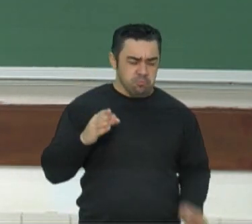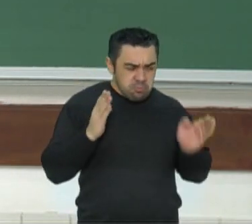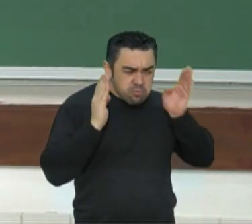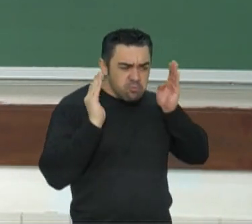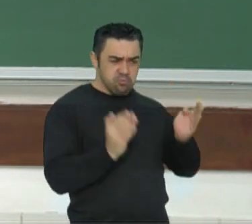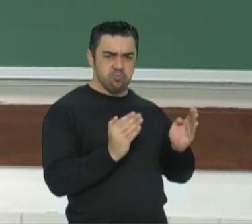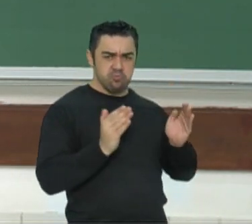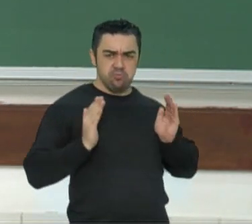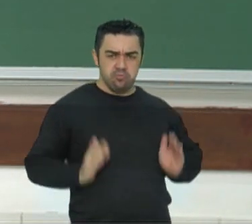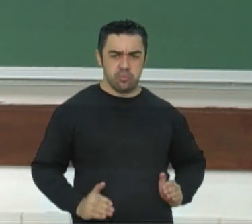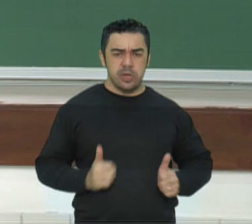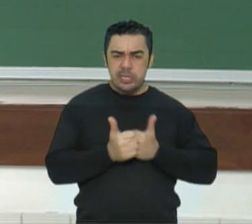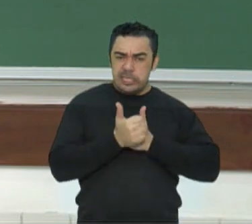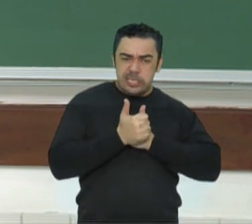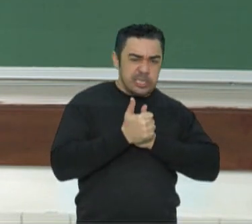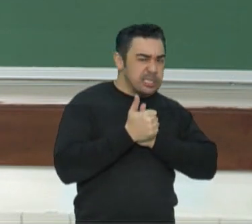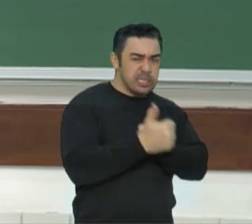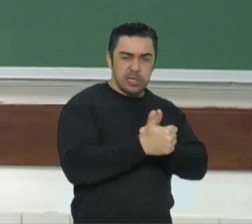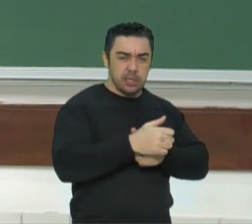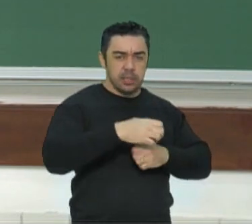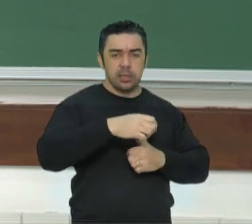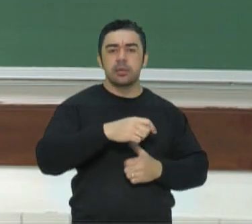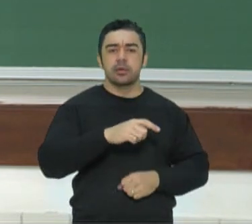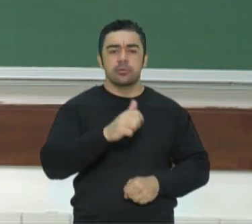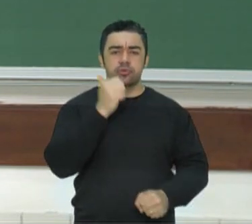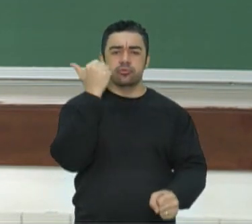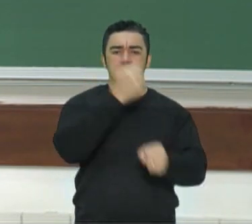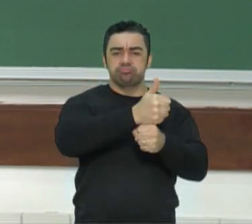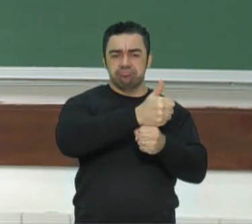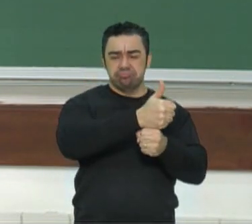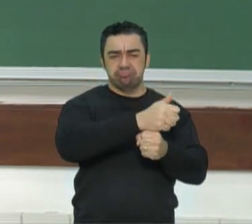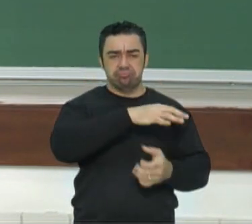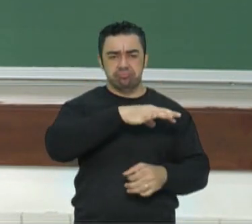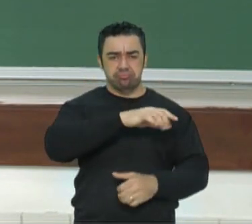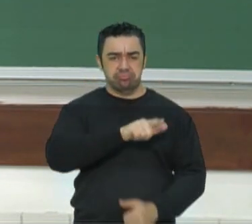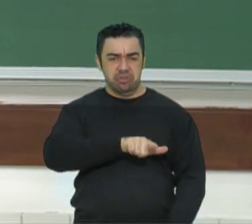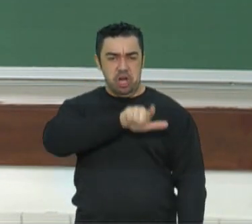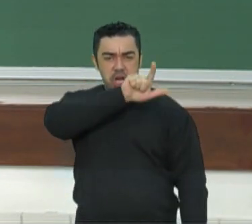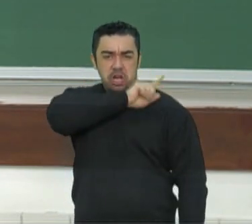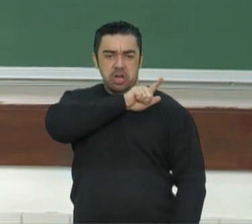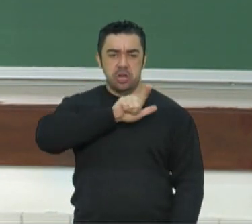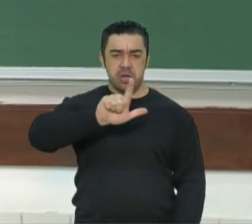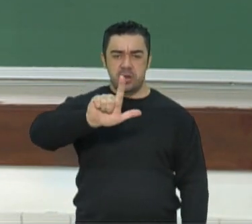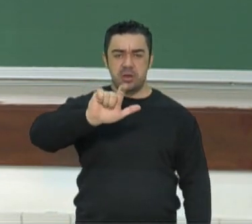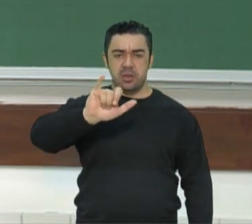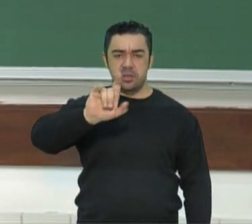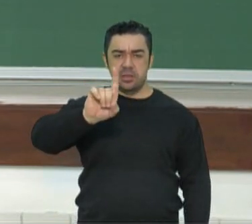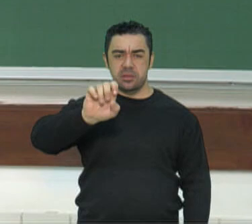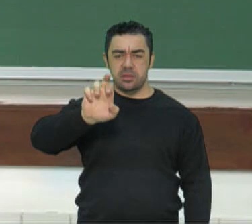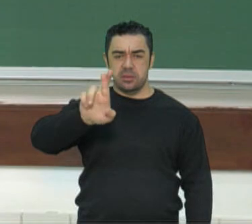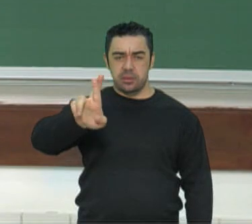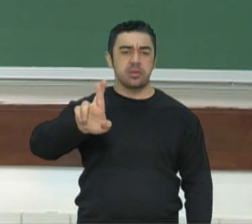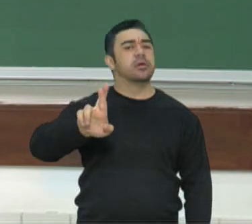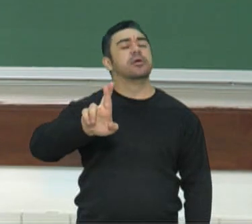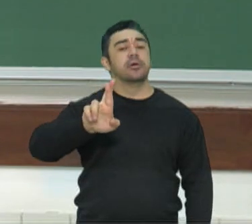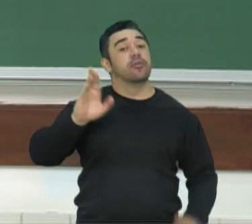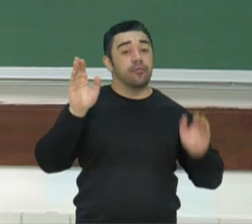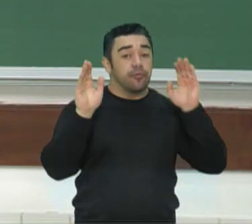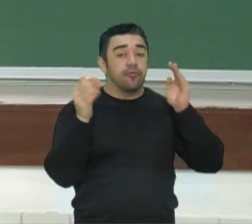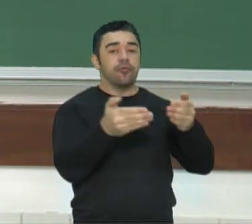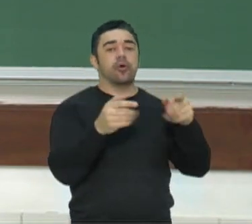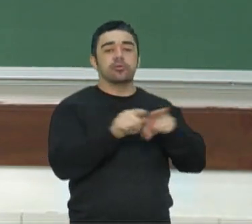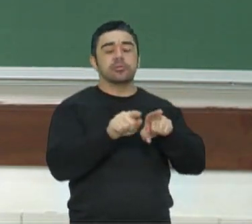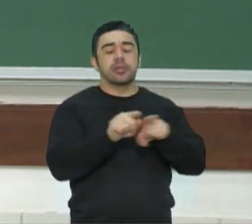a seguir o líder cegamente, a cumprir suas ordens e sempre nessa ideia voltada à guerra,